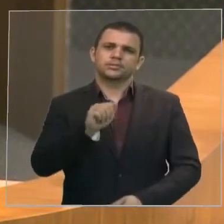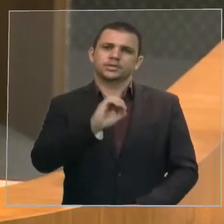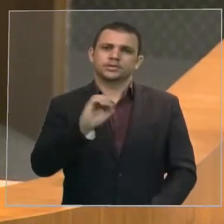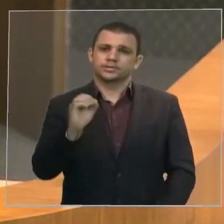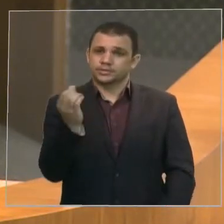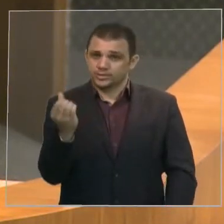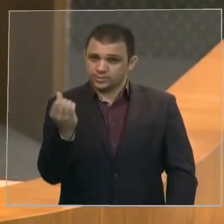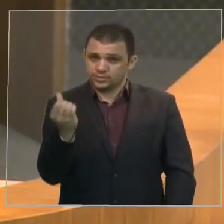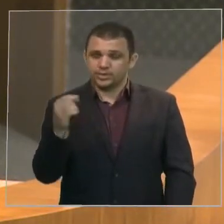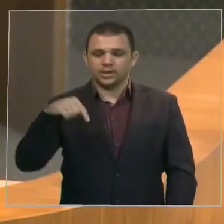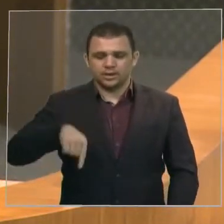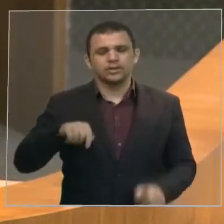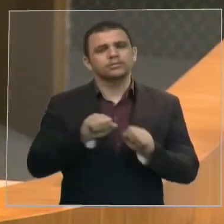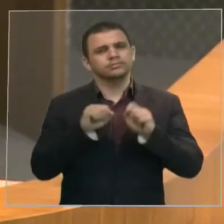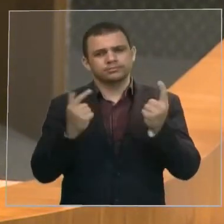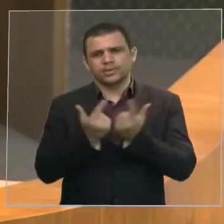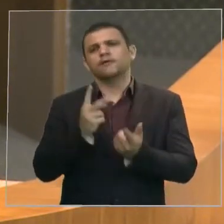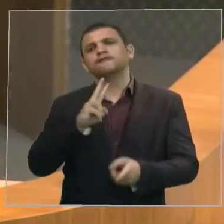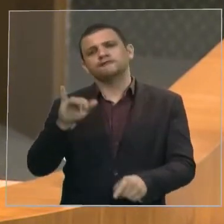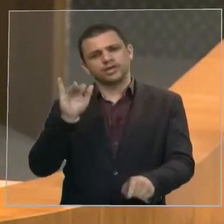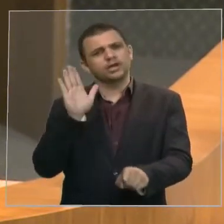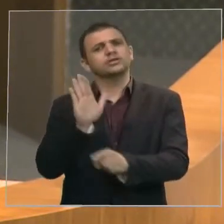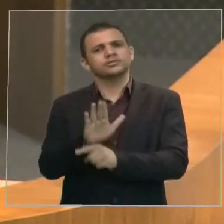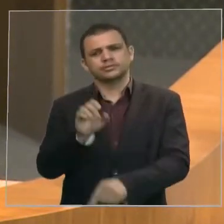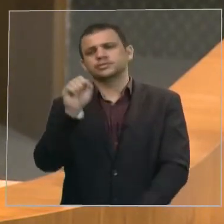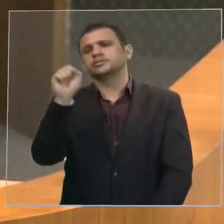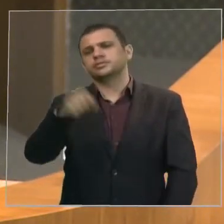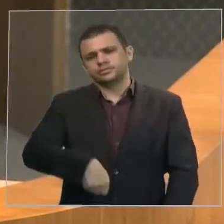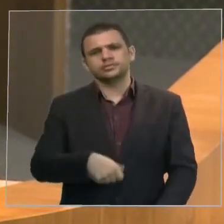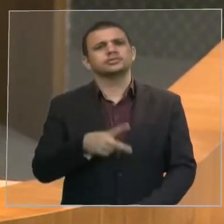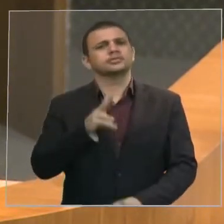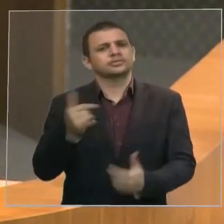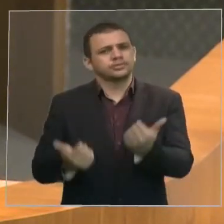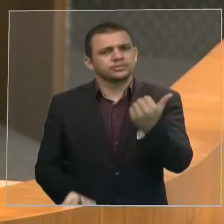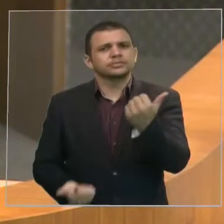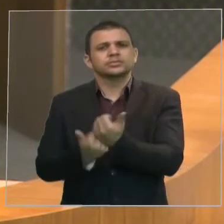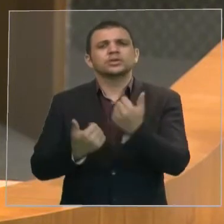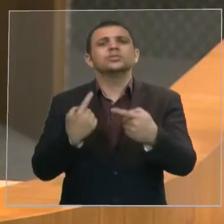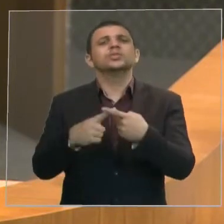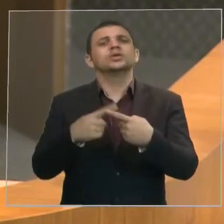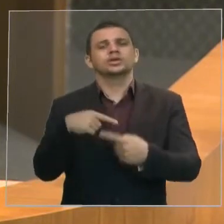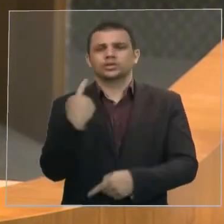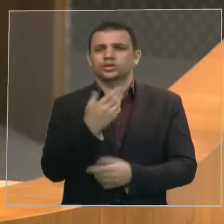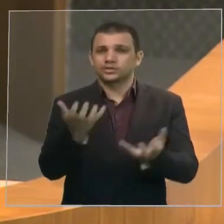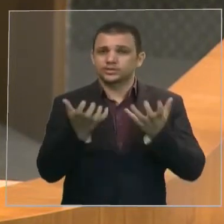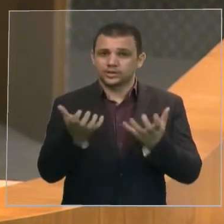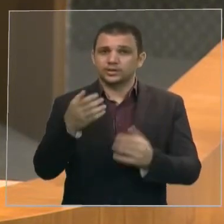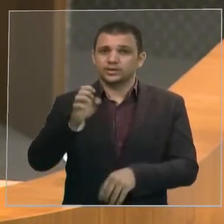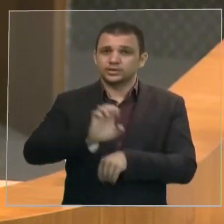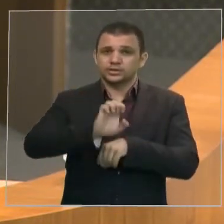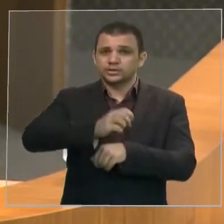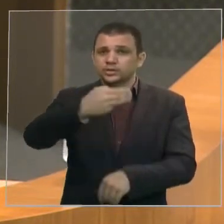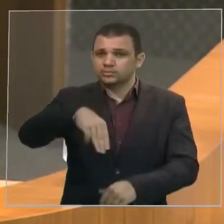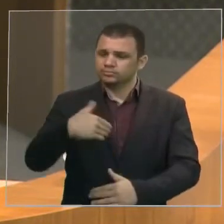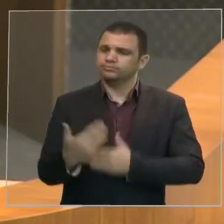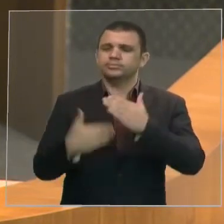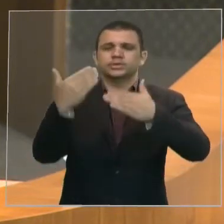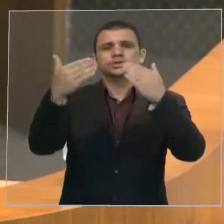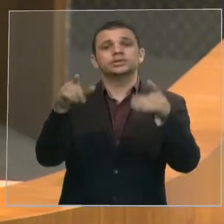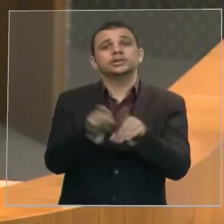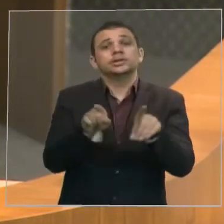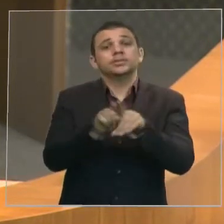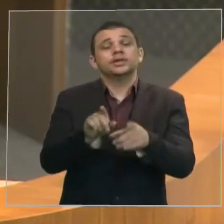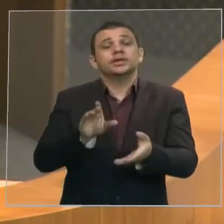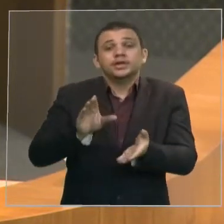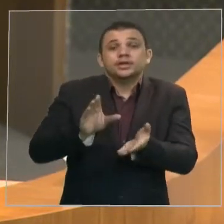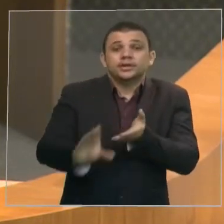casa não vai se negar, pelo contrário, vai apoiar, porque nós queremos o desenvolvimento do Estado do Maranhão. E investir em estrada não